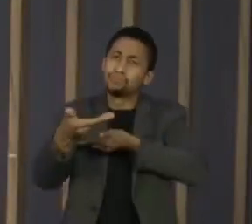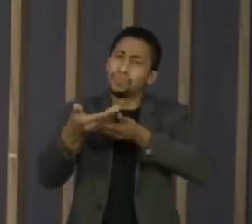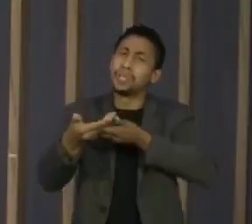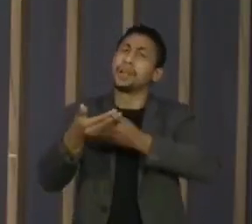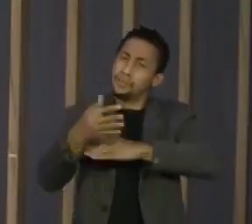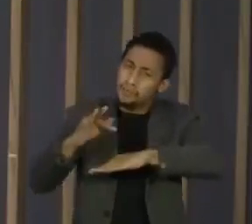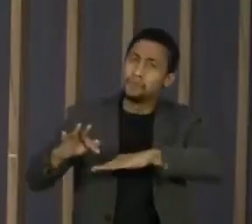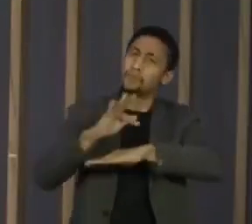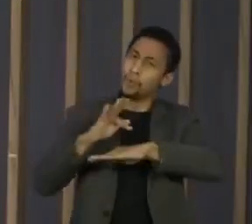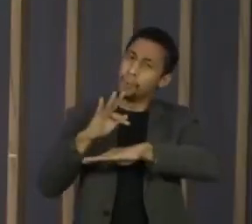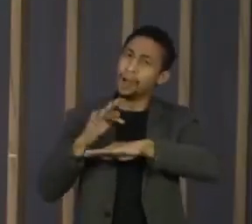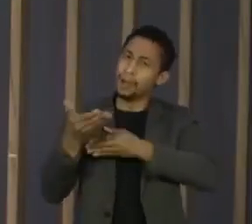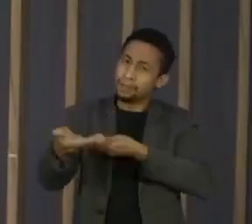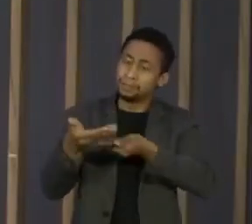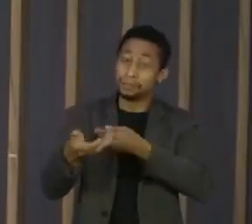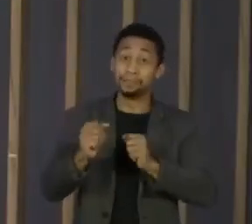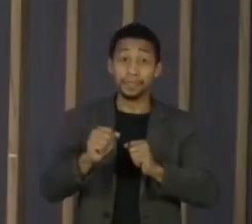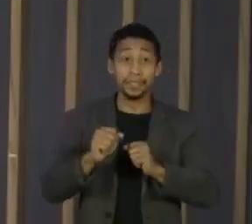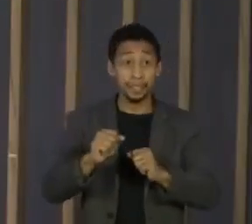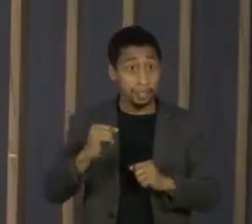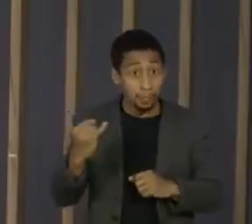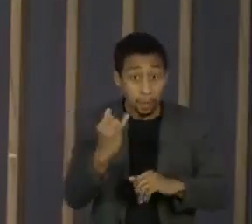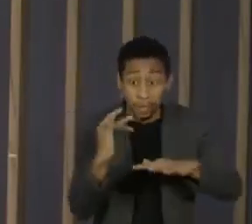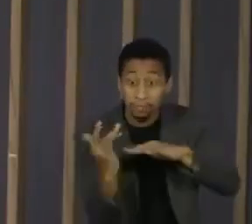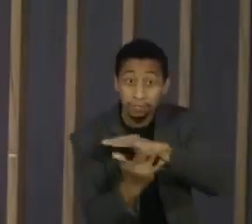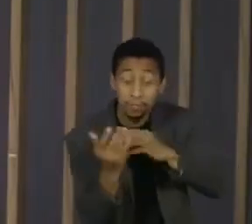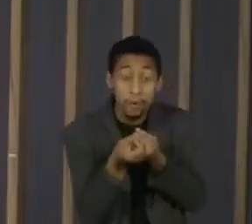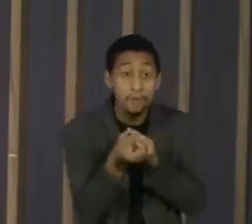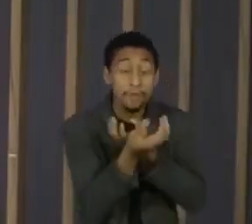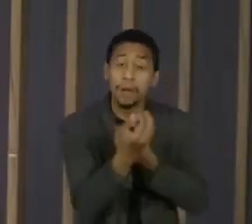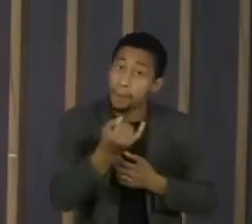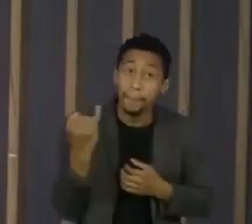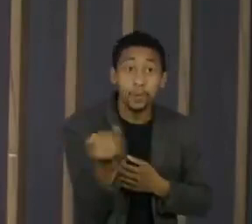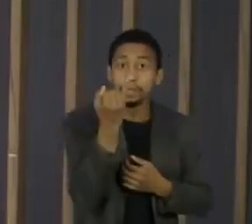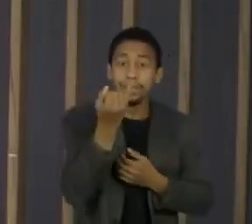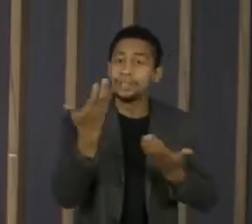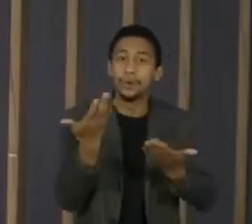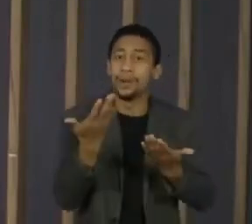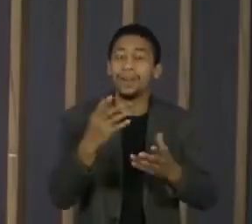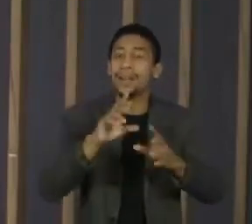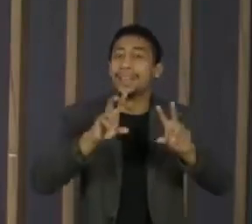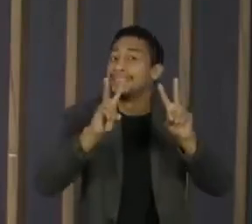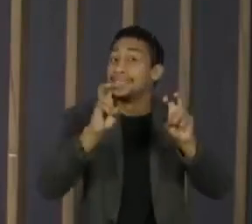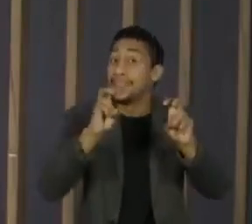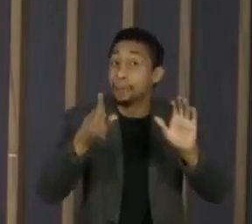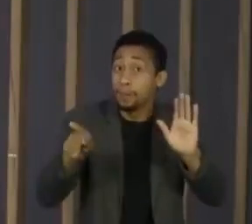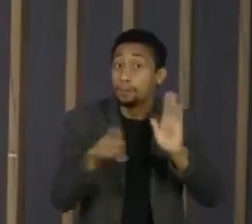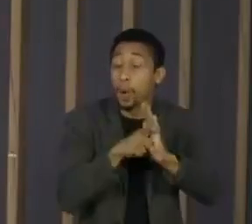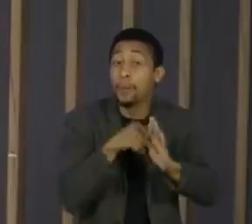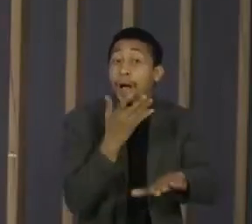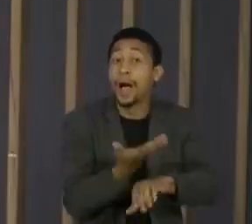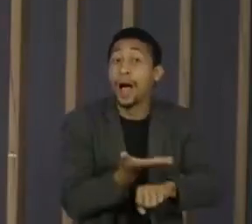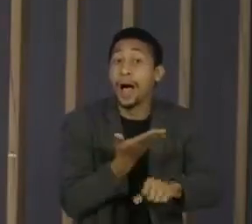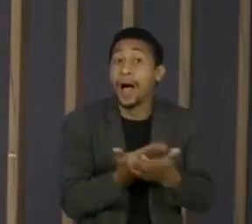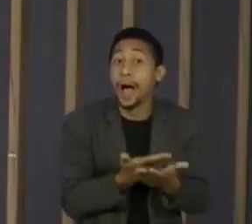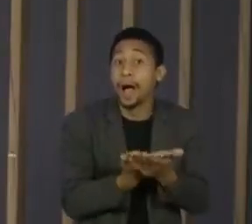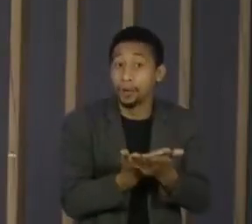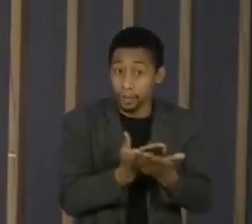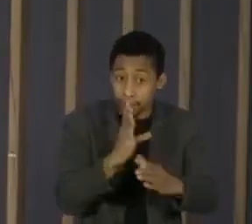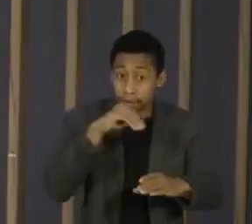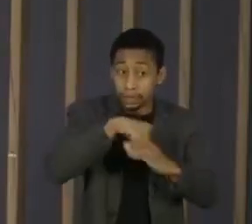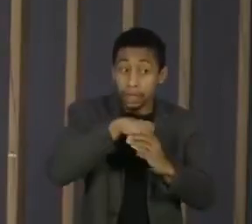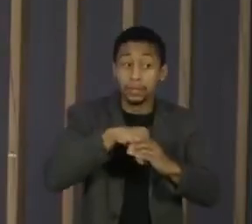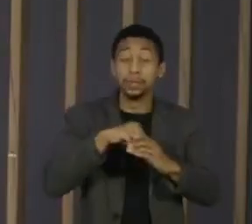educação midiática é tão importante que virou tema de aula. Está na Base Nacional Comum Curricular. O